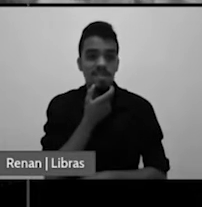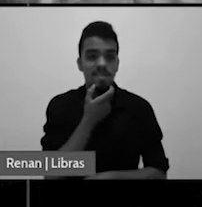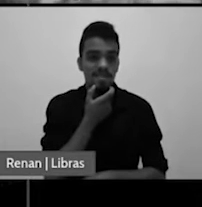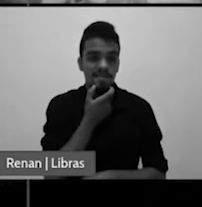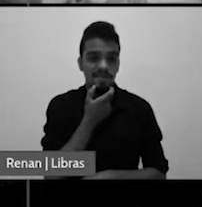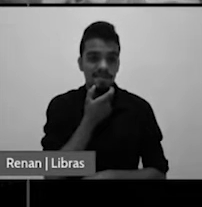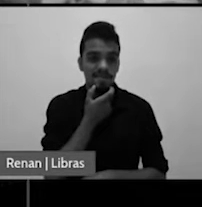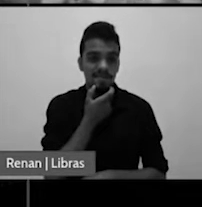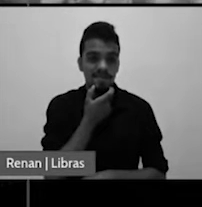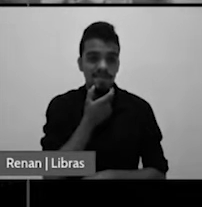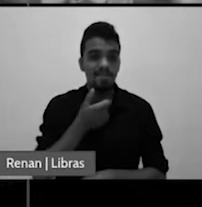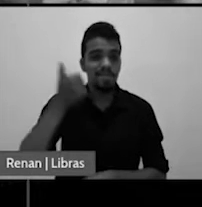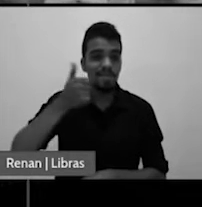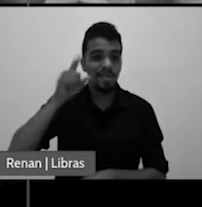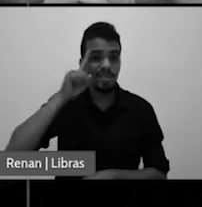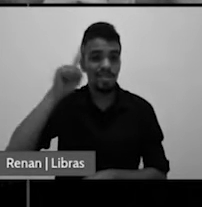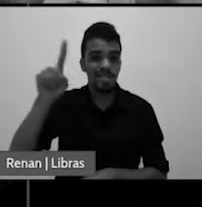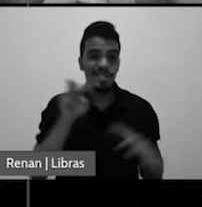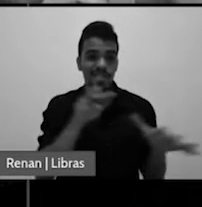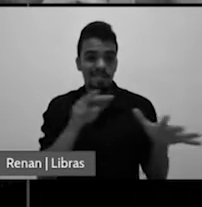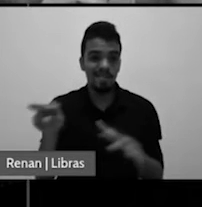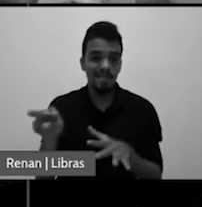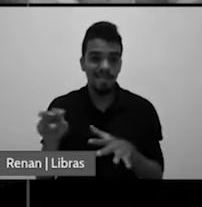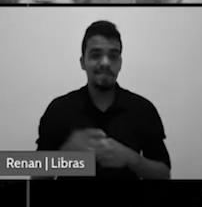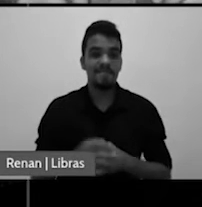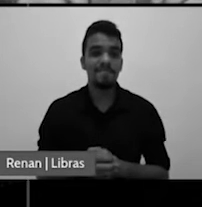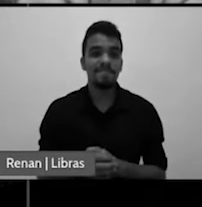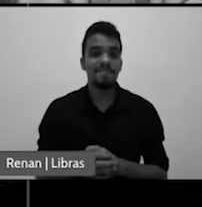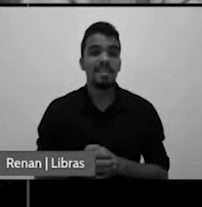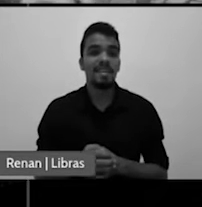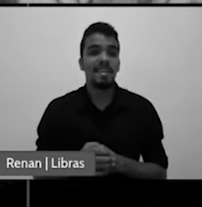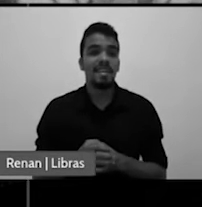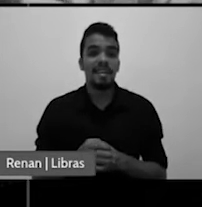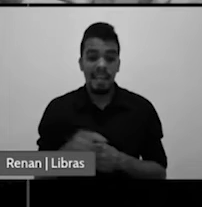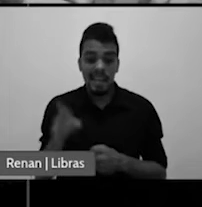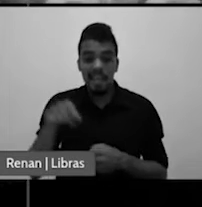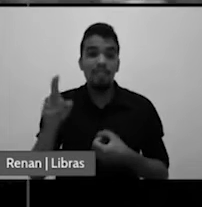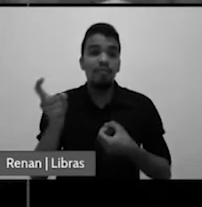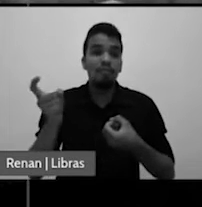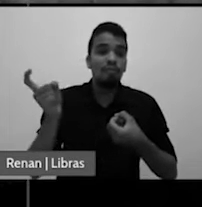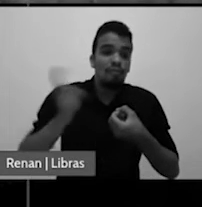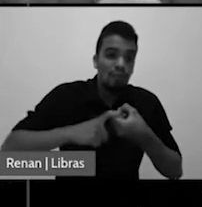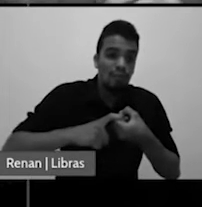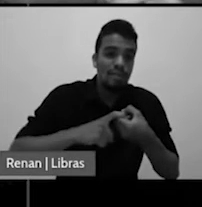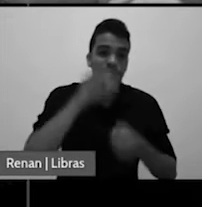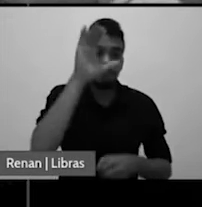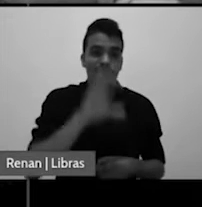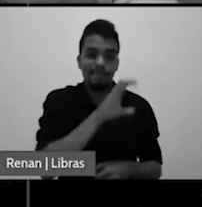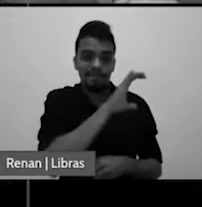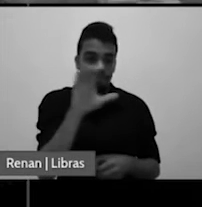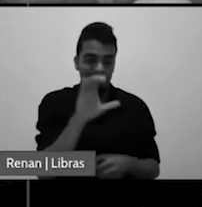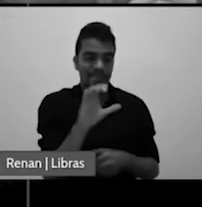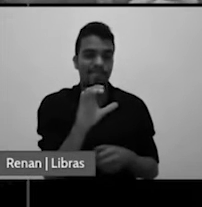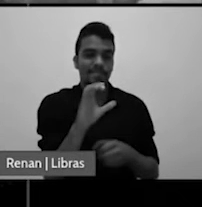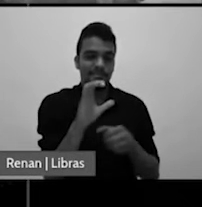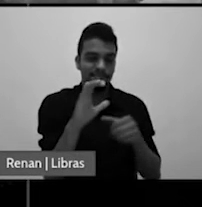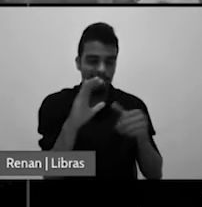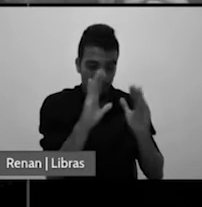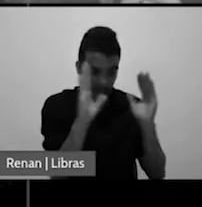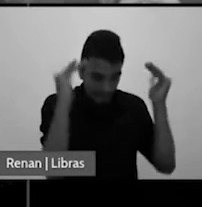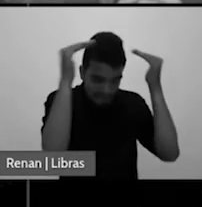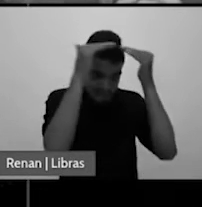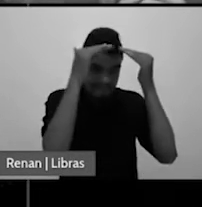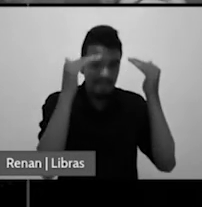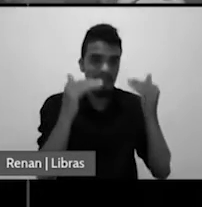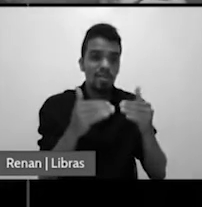Porque a coroa inglesa voltou para o catolicismo e então aí passou a perseguir os guardadores do dia do Senhor embora